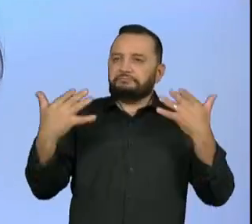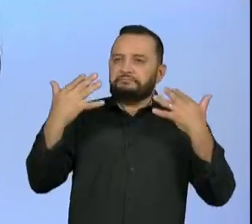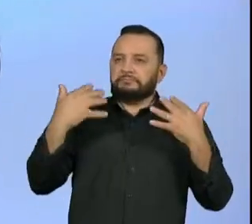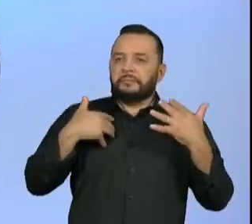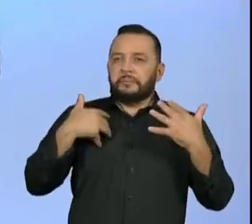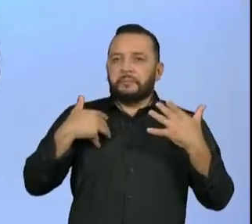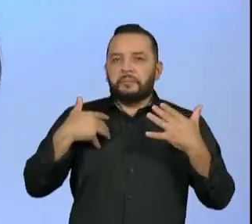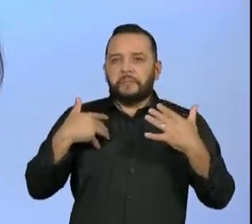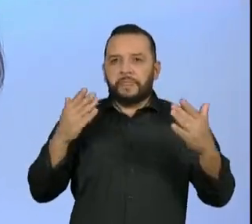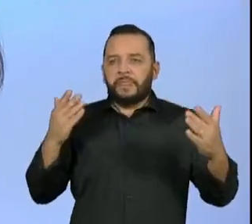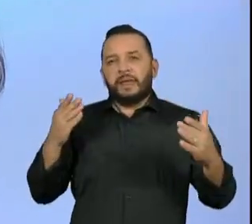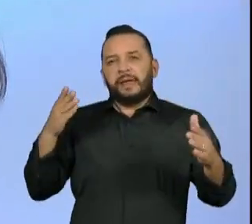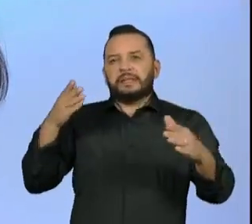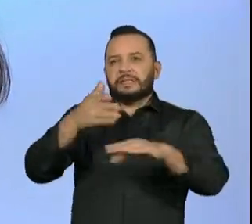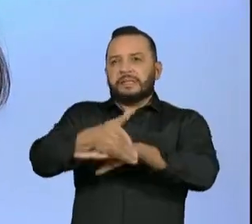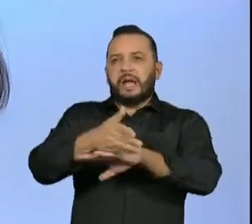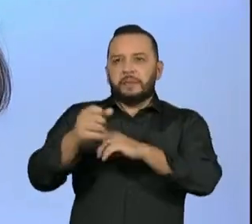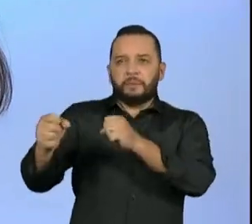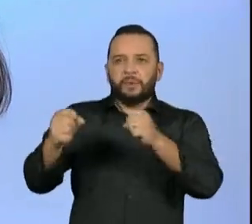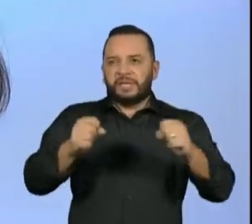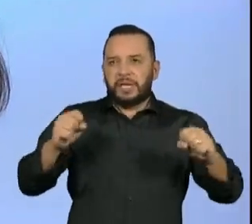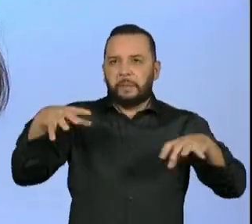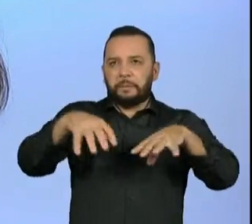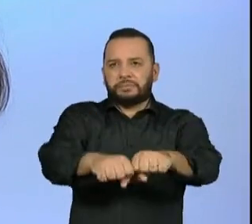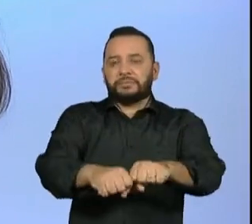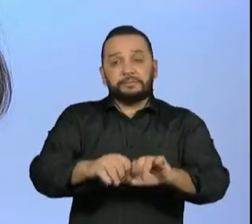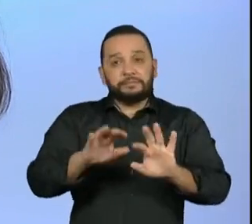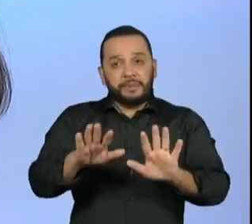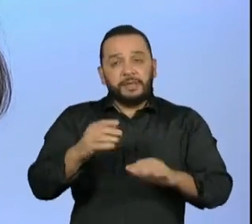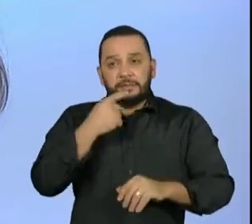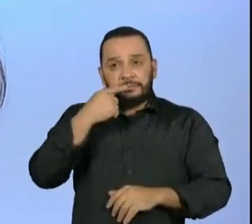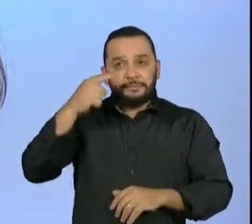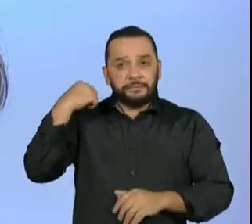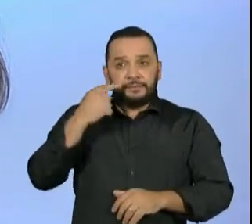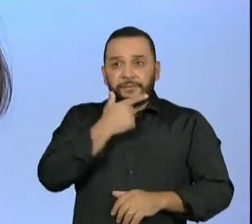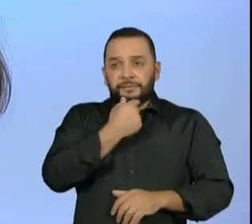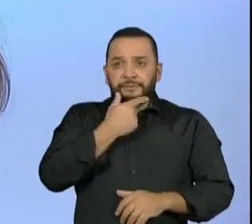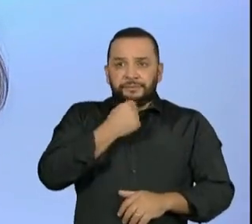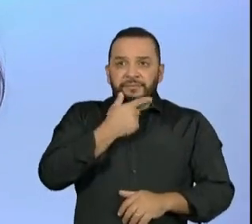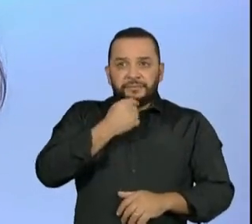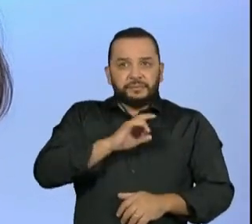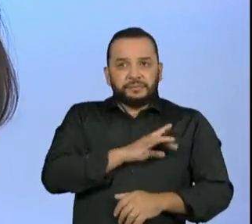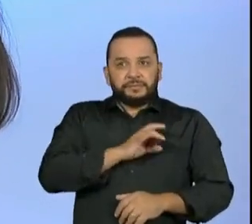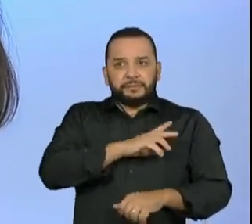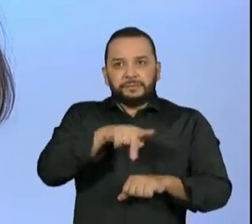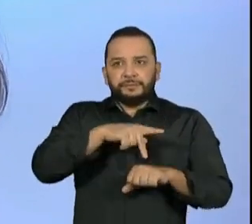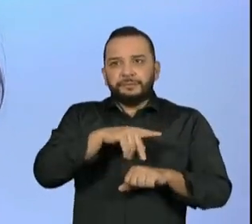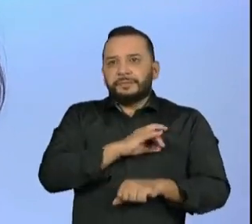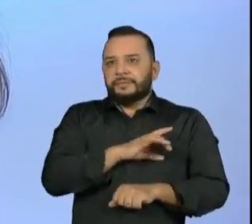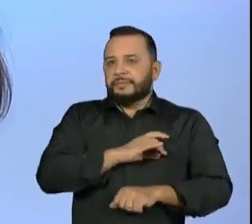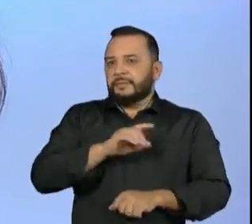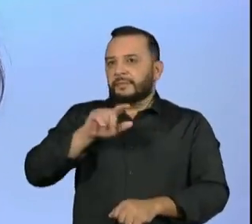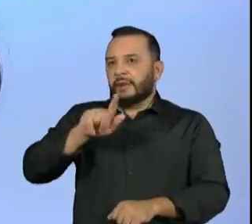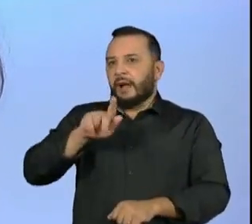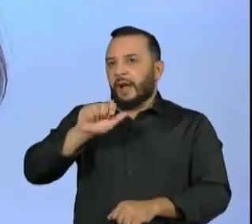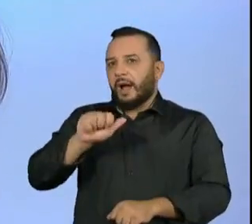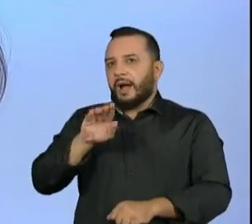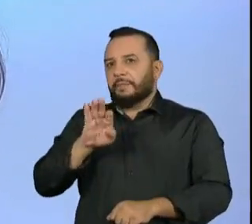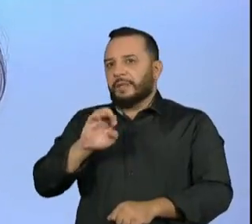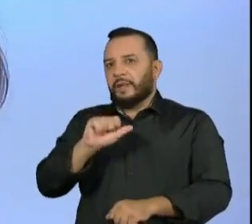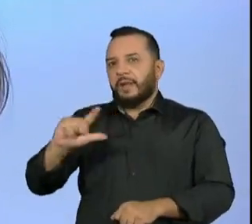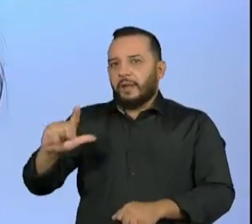reacionários. Recentemente no Chile, o Gabriel Boric foi eleito. Ele é de um partido